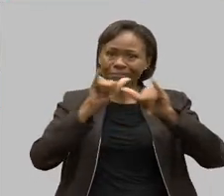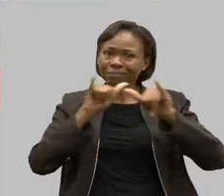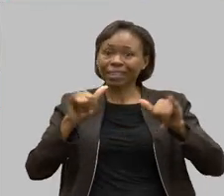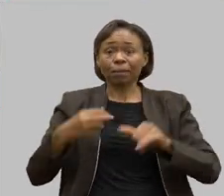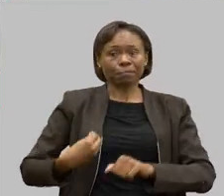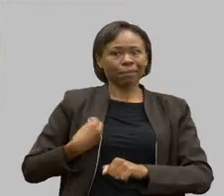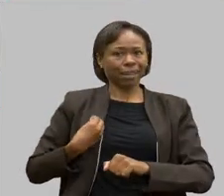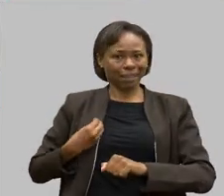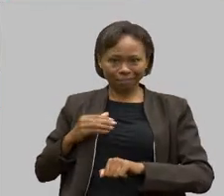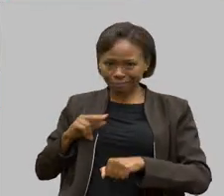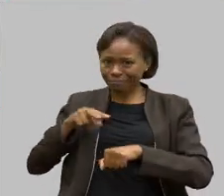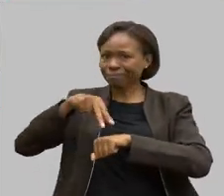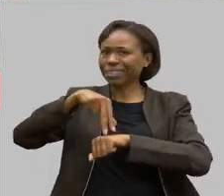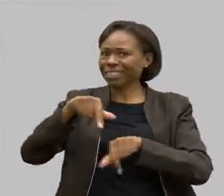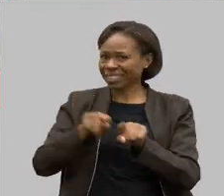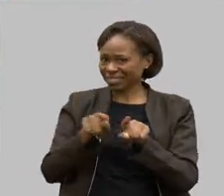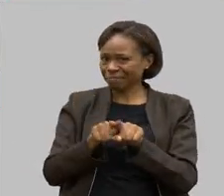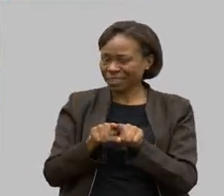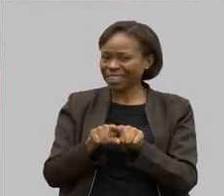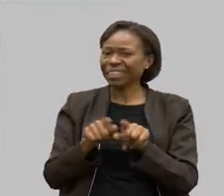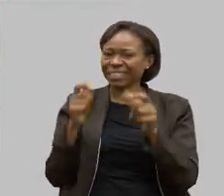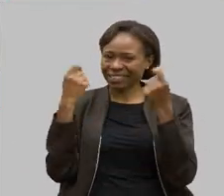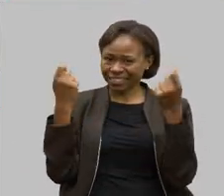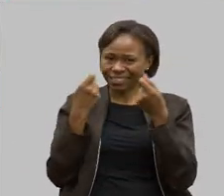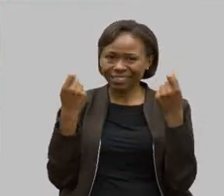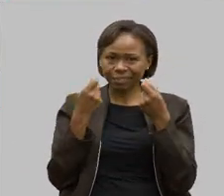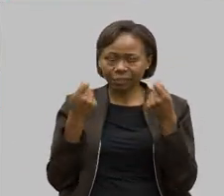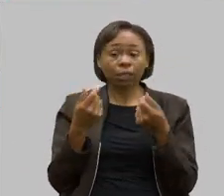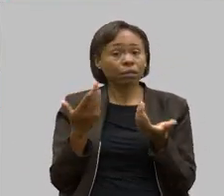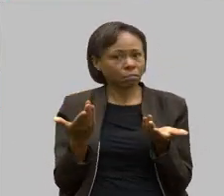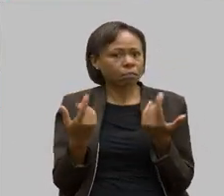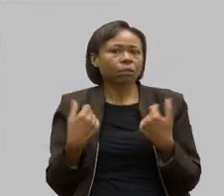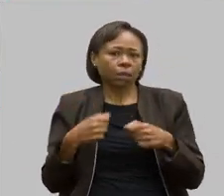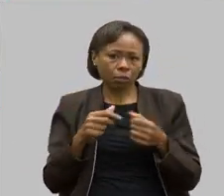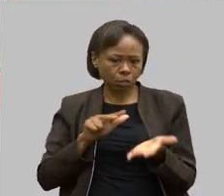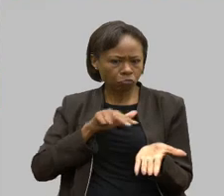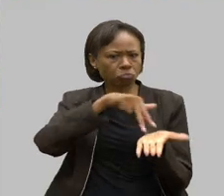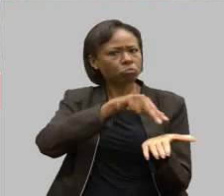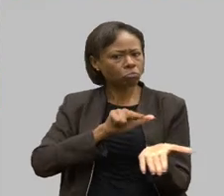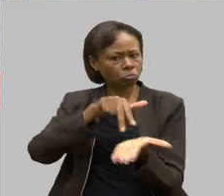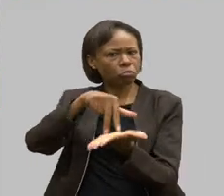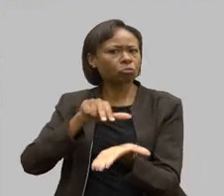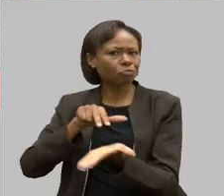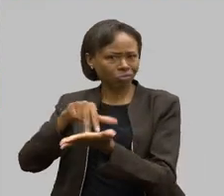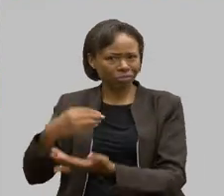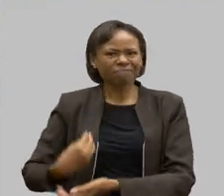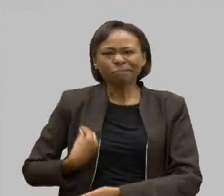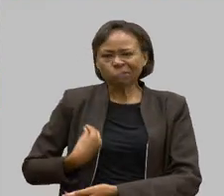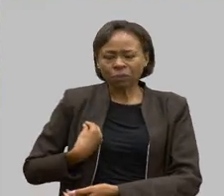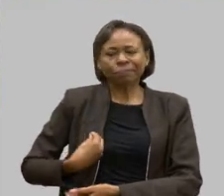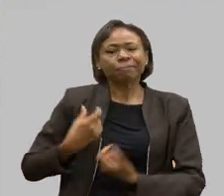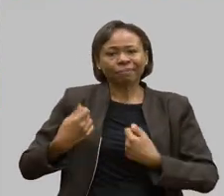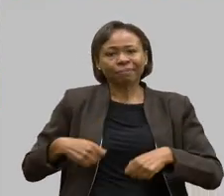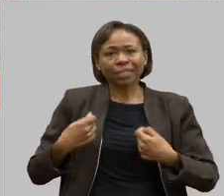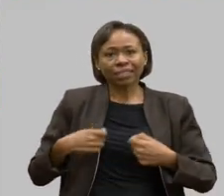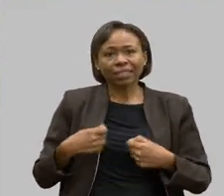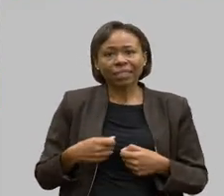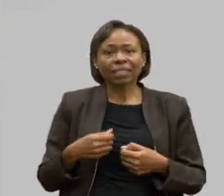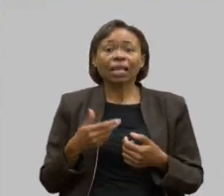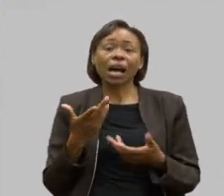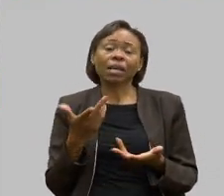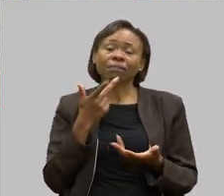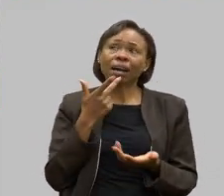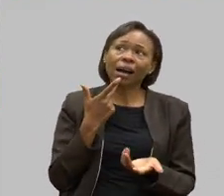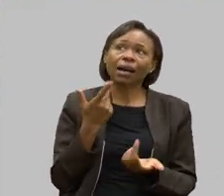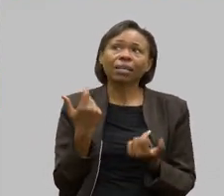em todo o evento, porque, como a gente falou, a precisa ocupar. Então, a partir do momento que os espaços acham que não precisa ter mais